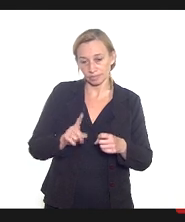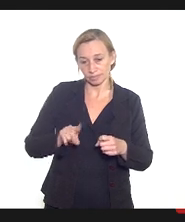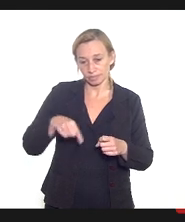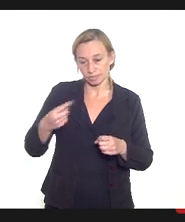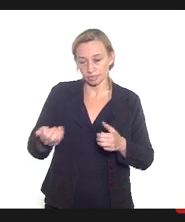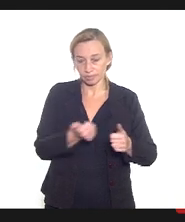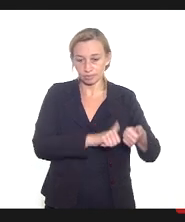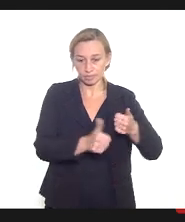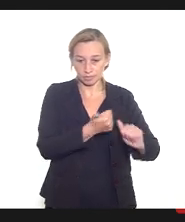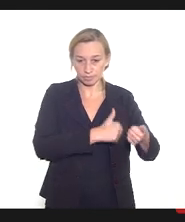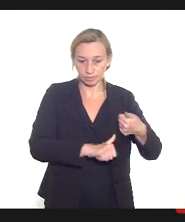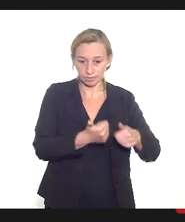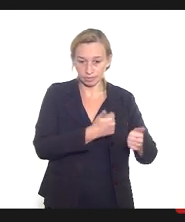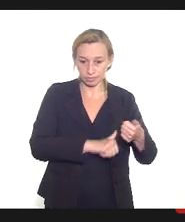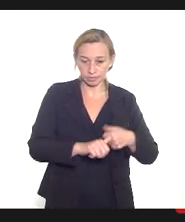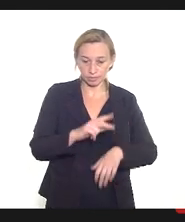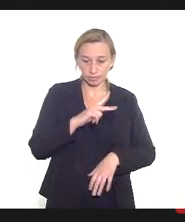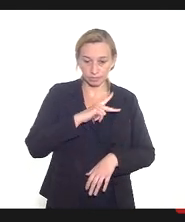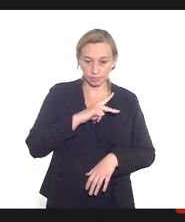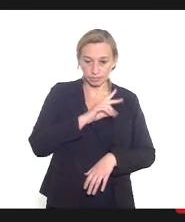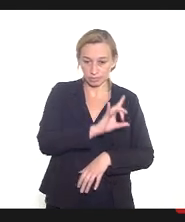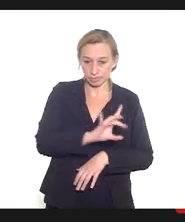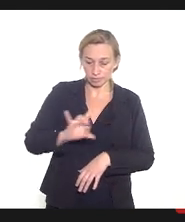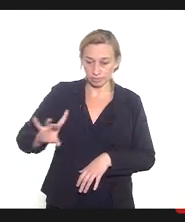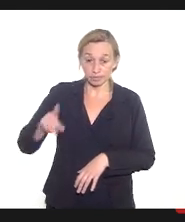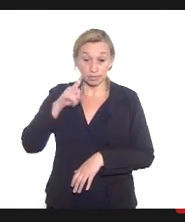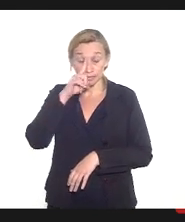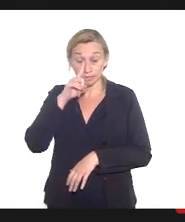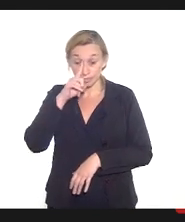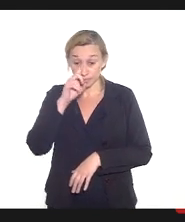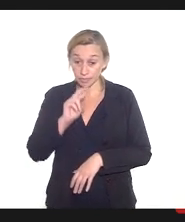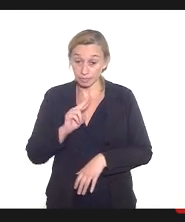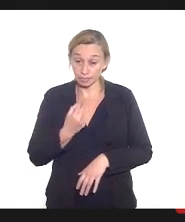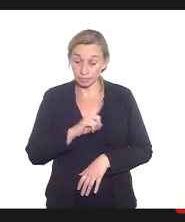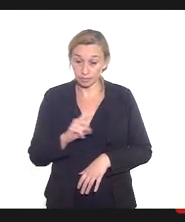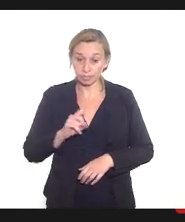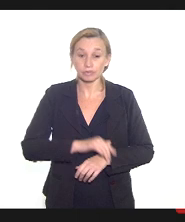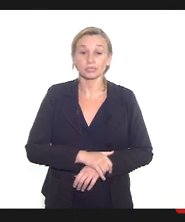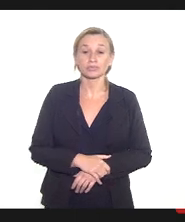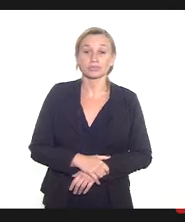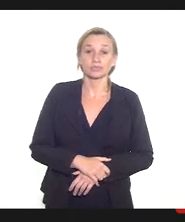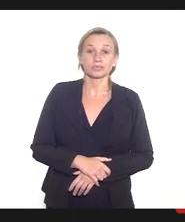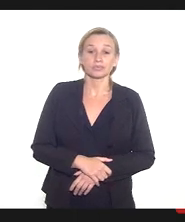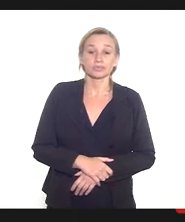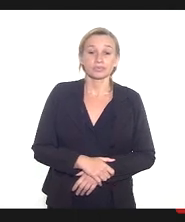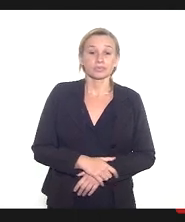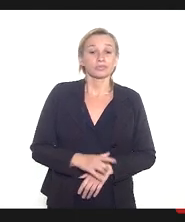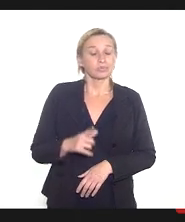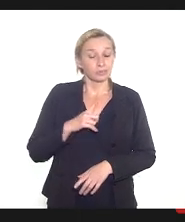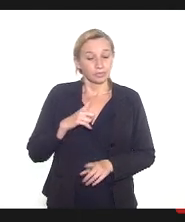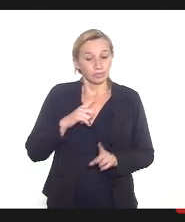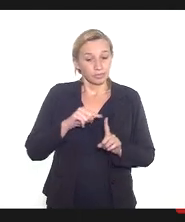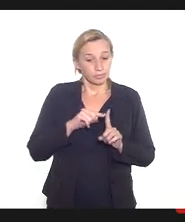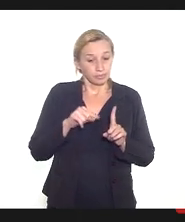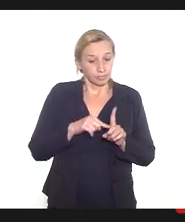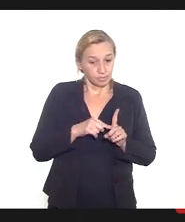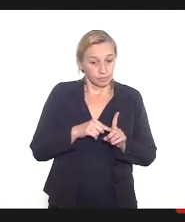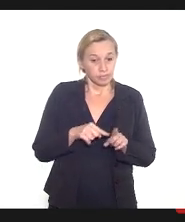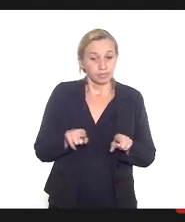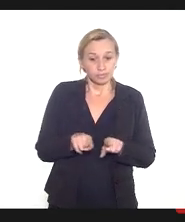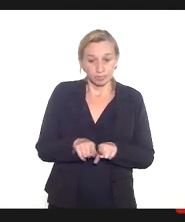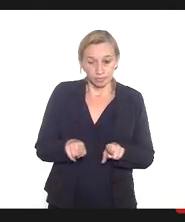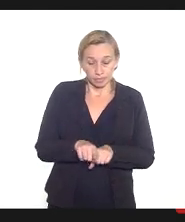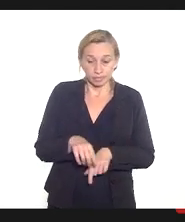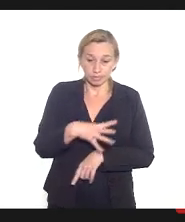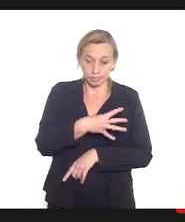individualizada de risco benefício isso é o que a gente tem para gestante e lactante